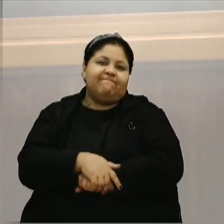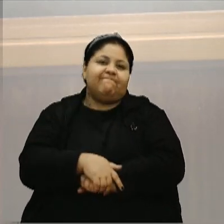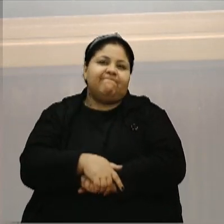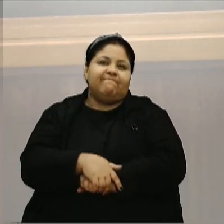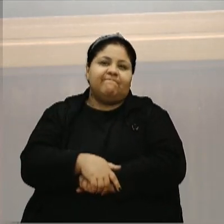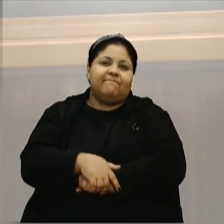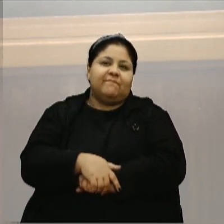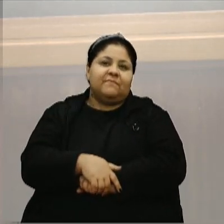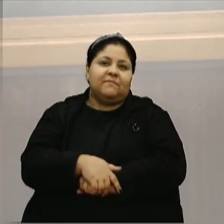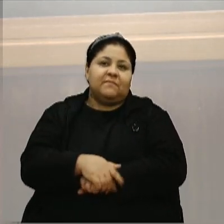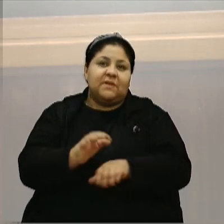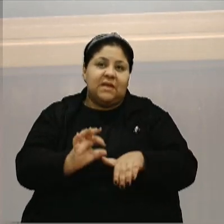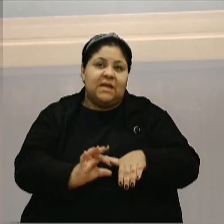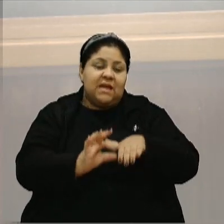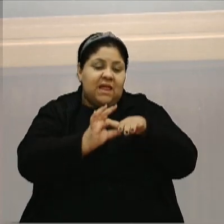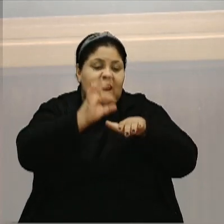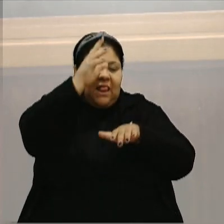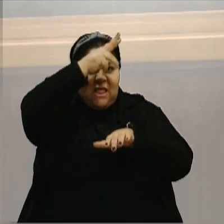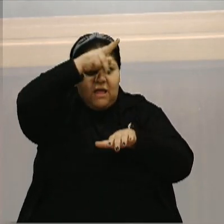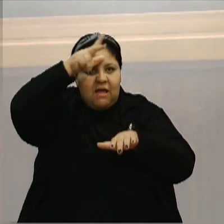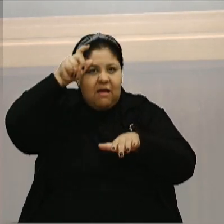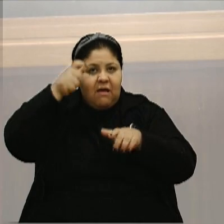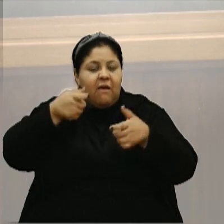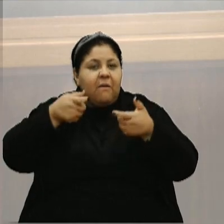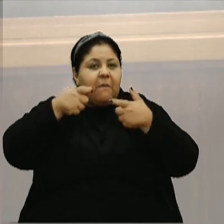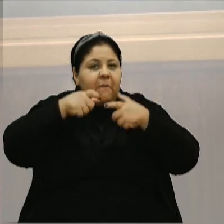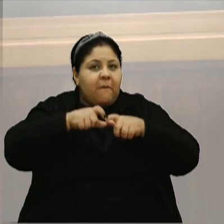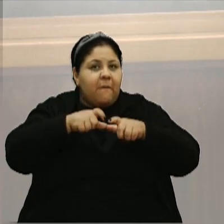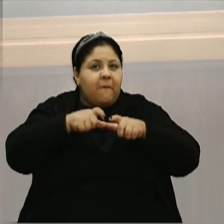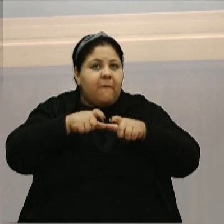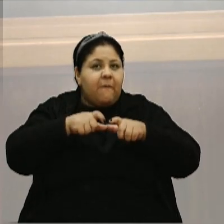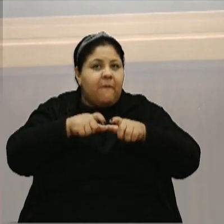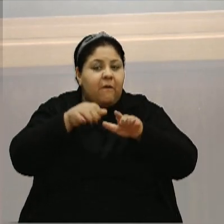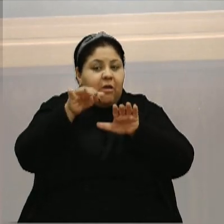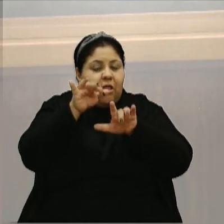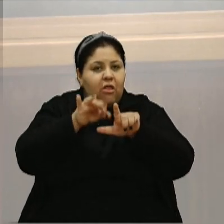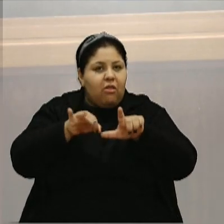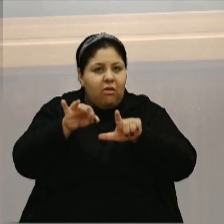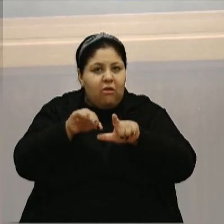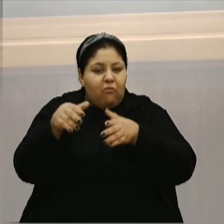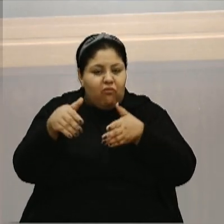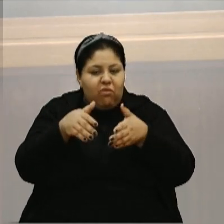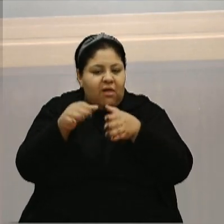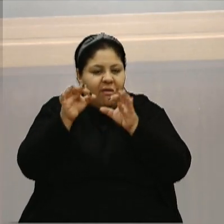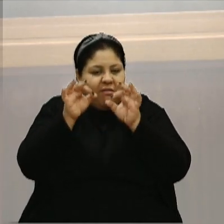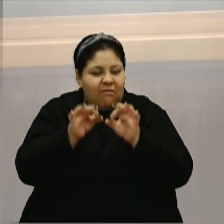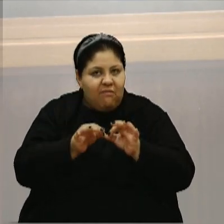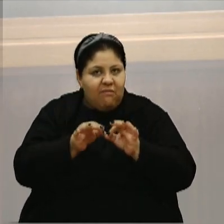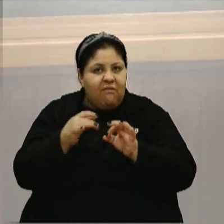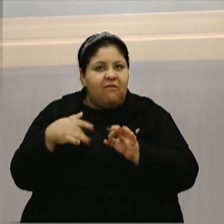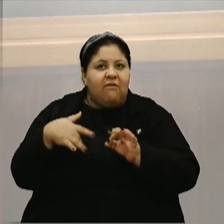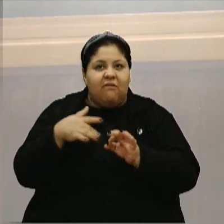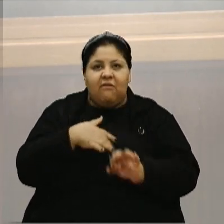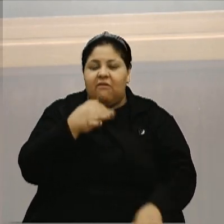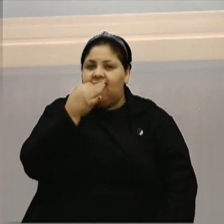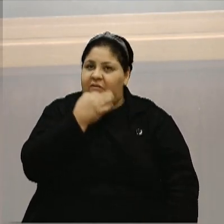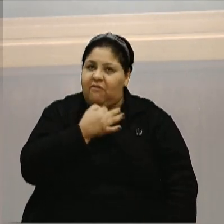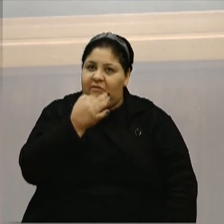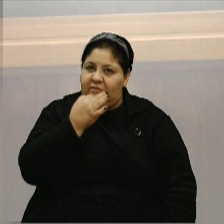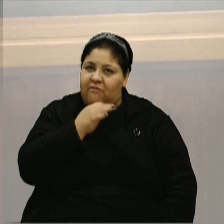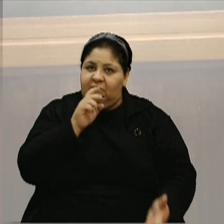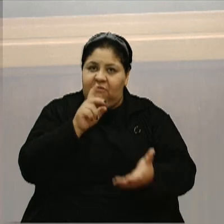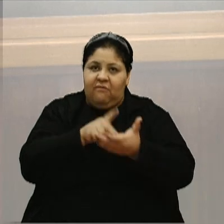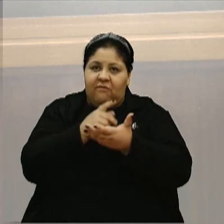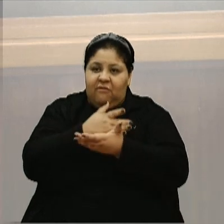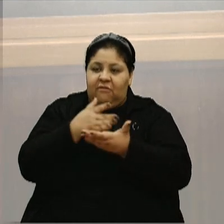governança do município precisa adotar a mesma lógica e ir pelo mesmo caminho para que a saúde de Caxias, de